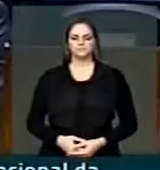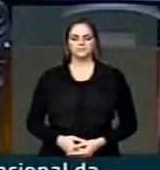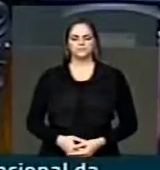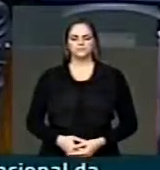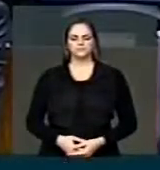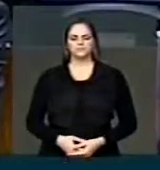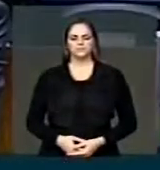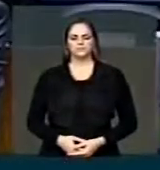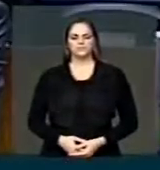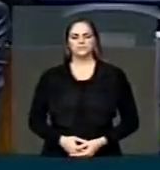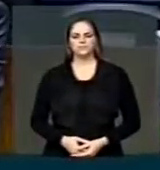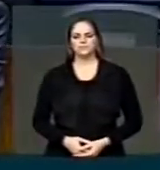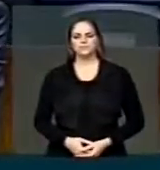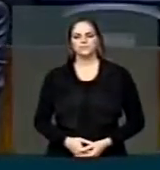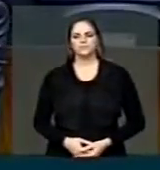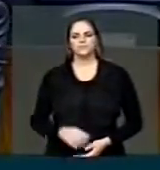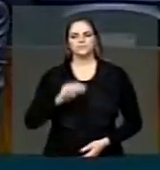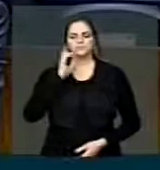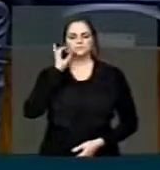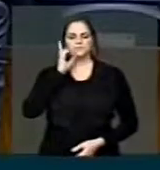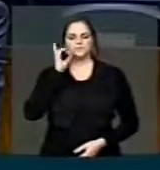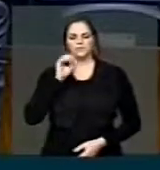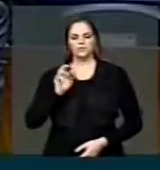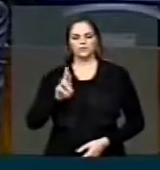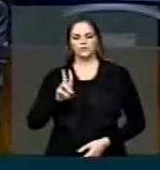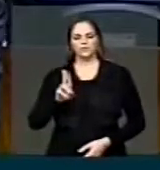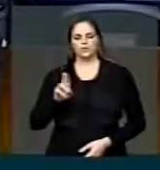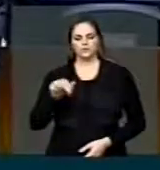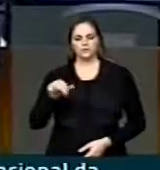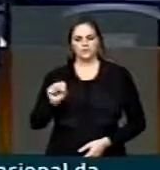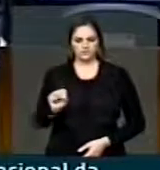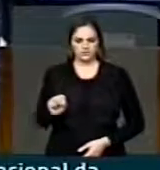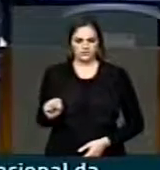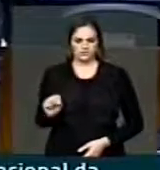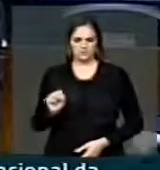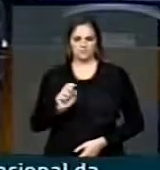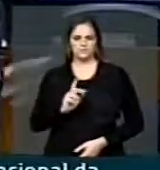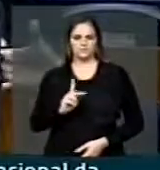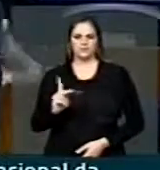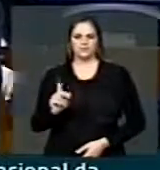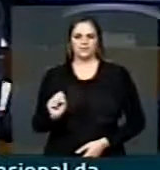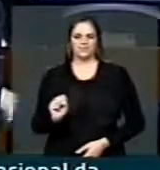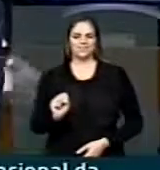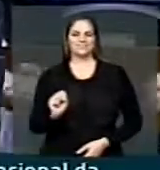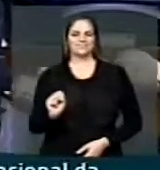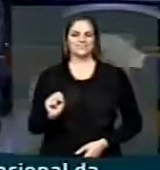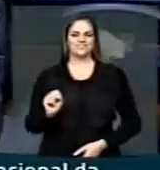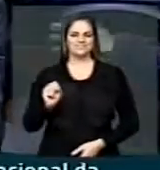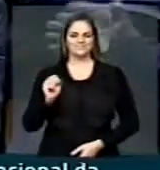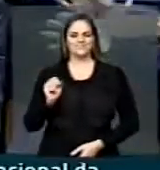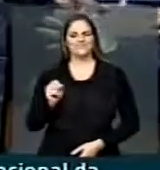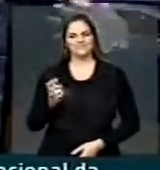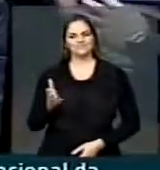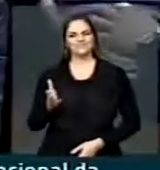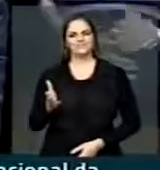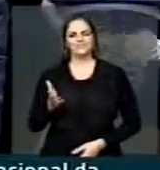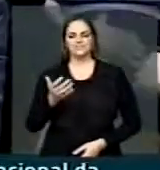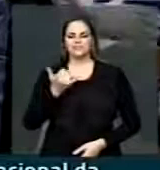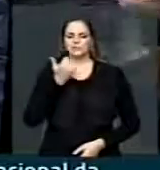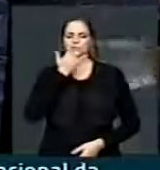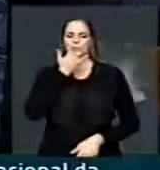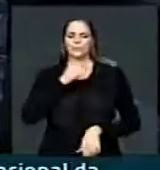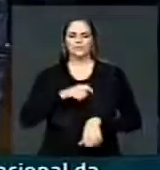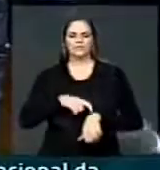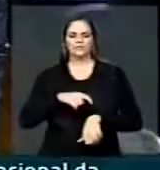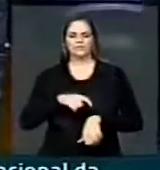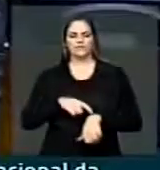tivemos o pedido do deputado Rubens Bueno, líder do PPS. Eu cedo a palavra, Vossa Excelência, com muito prazer. Peço desculpas por não dar o tempo que